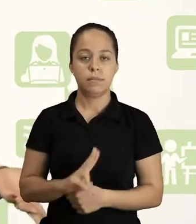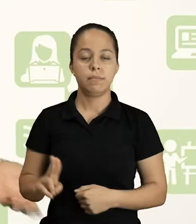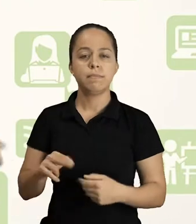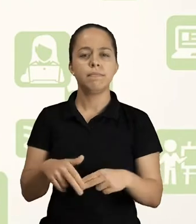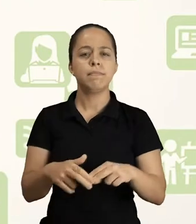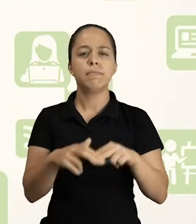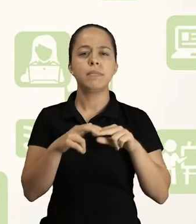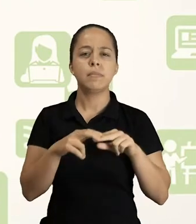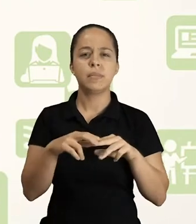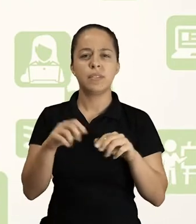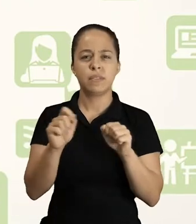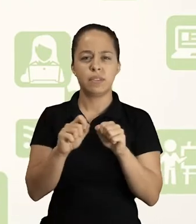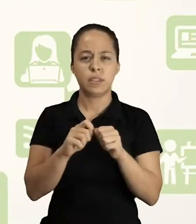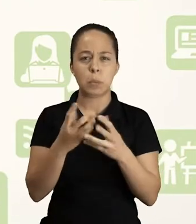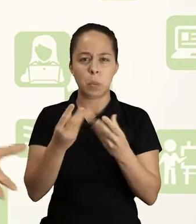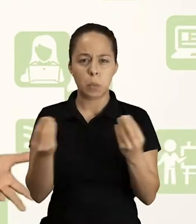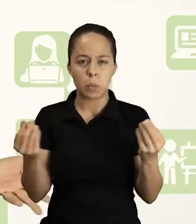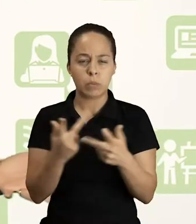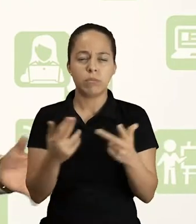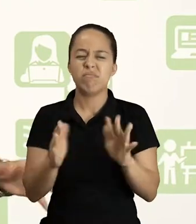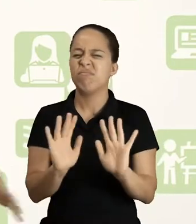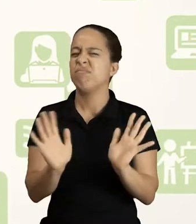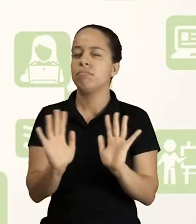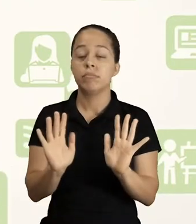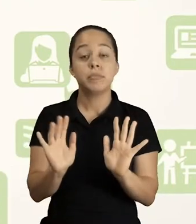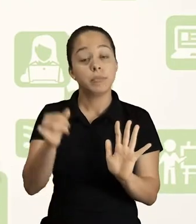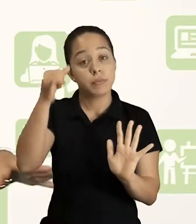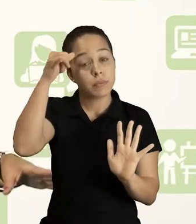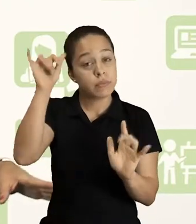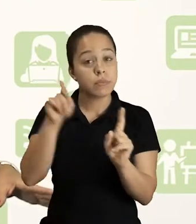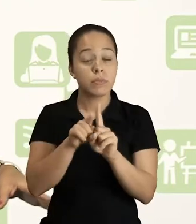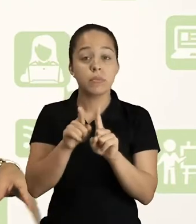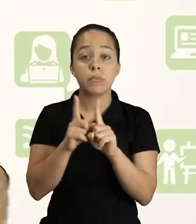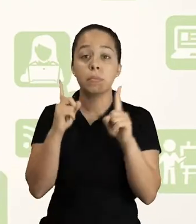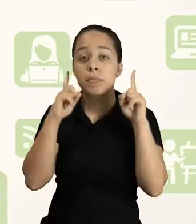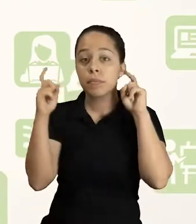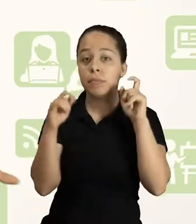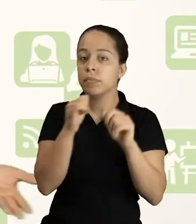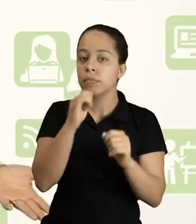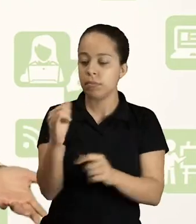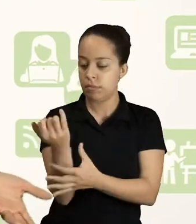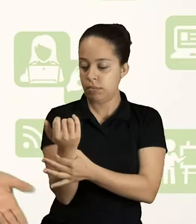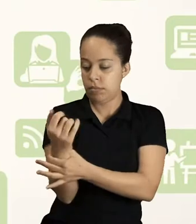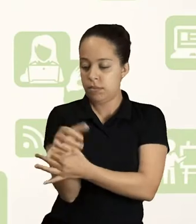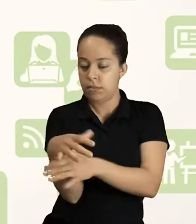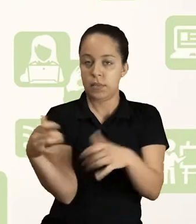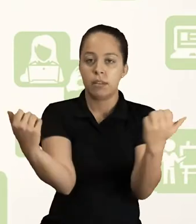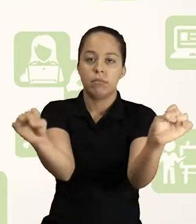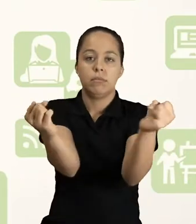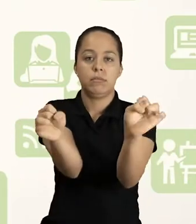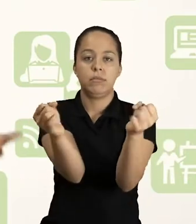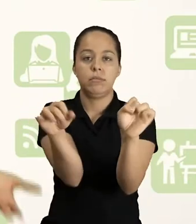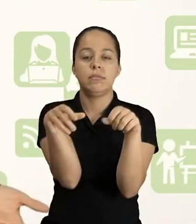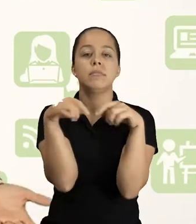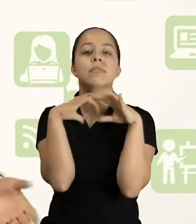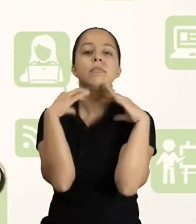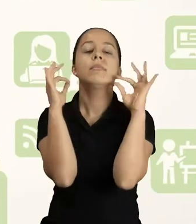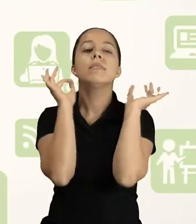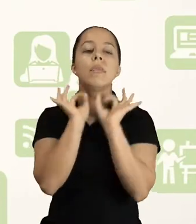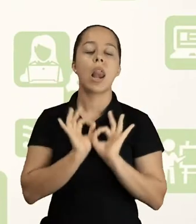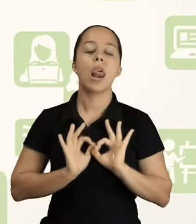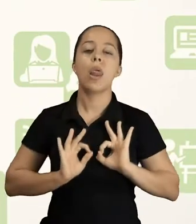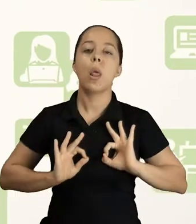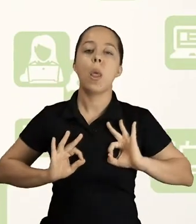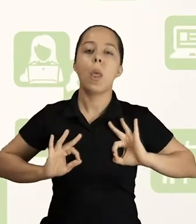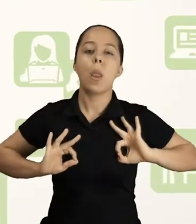acessórios que estiver usando. Então, é melhor que não abusem e evite principalmente os barulhentos,